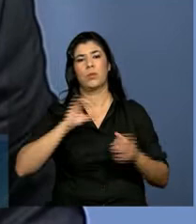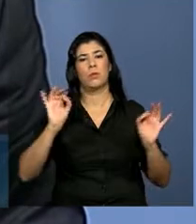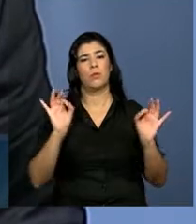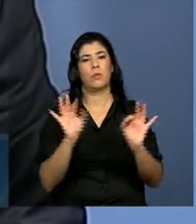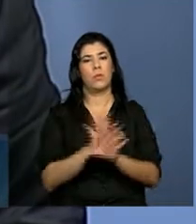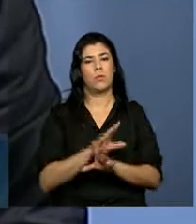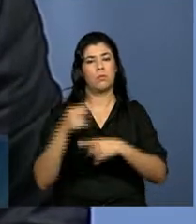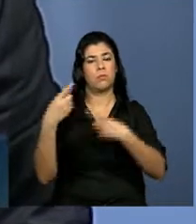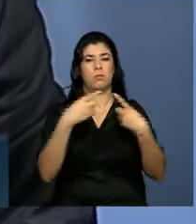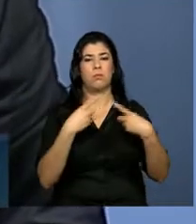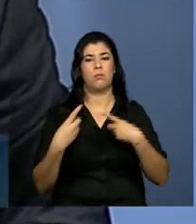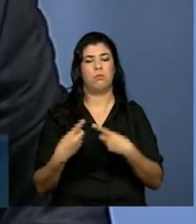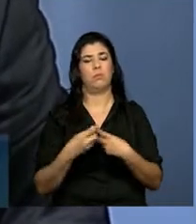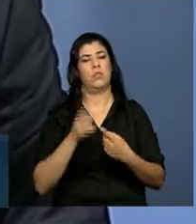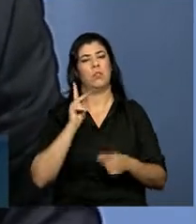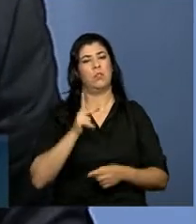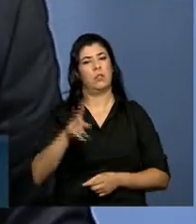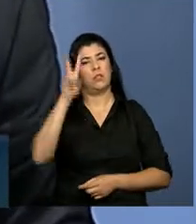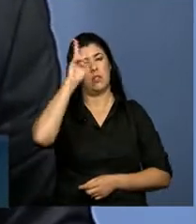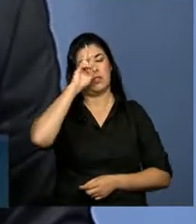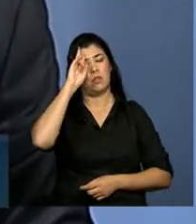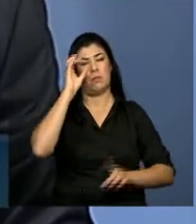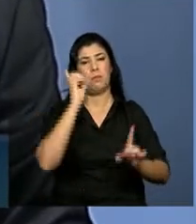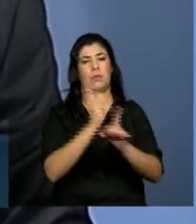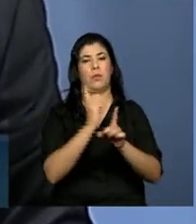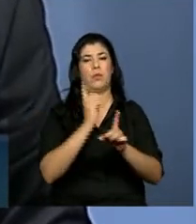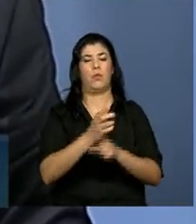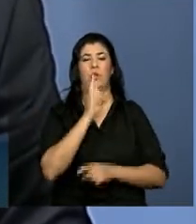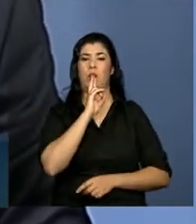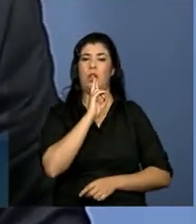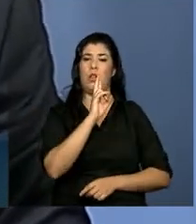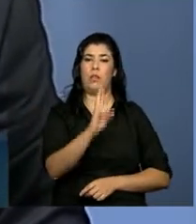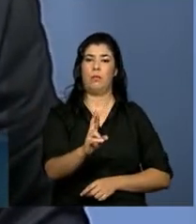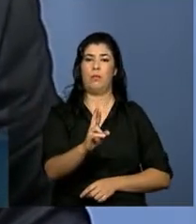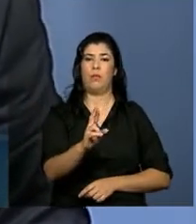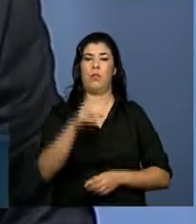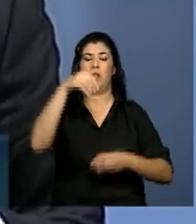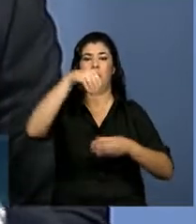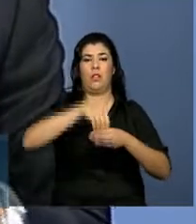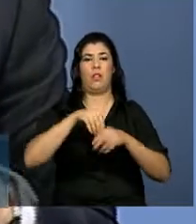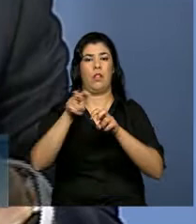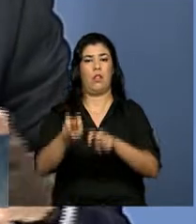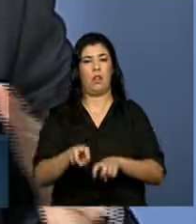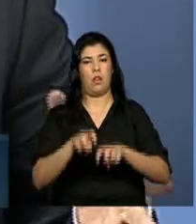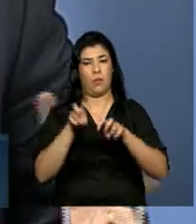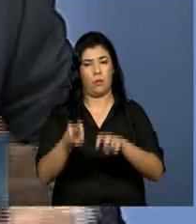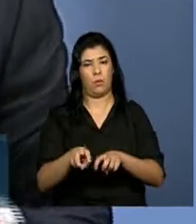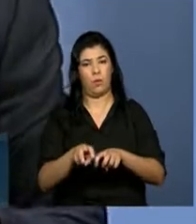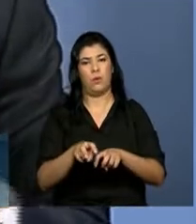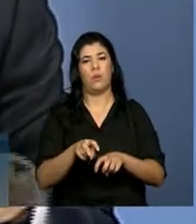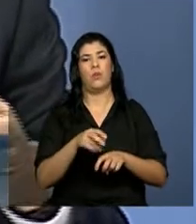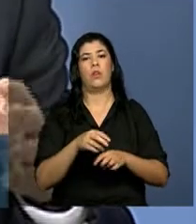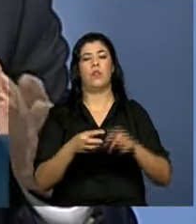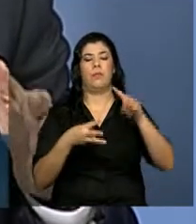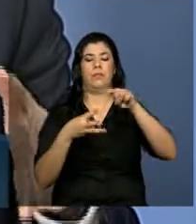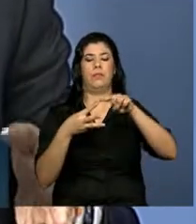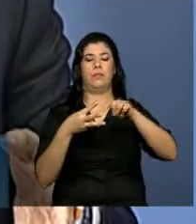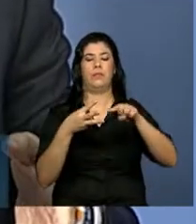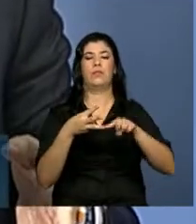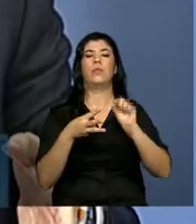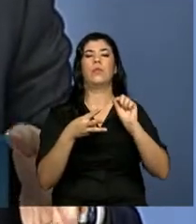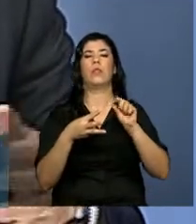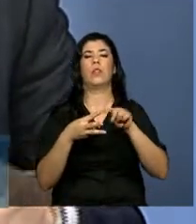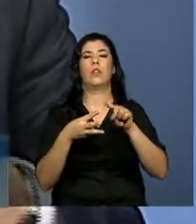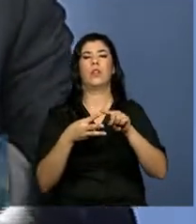que se encontrem resultados em agricultura, em particular nos três pilares de agricultura. Portanto, na área de